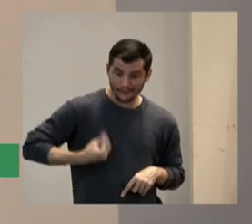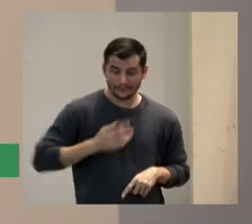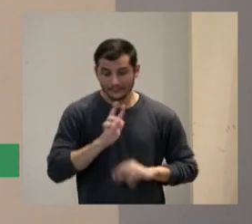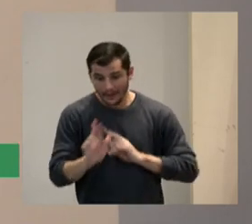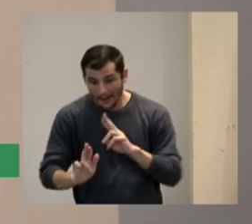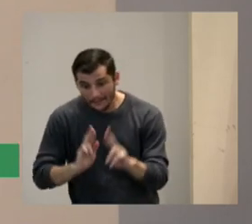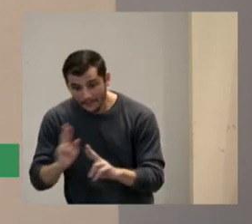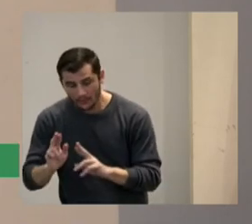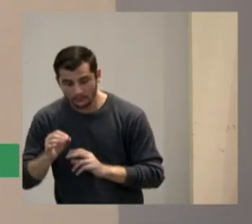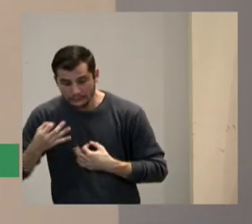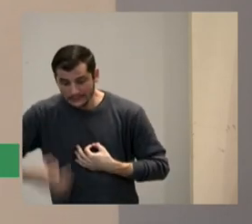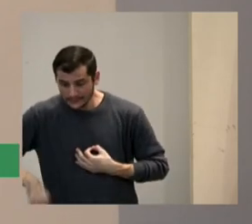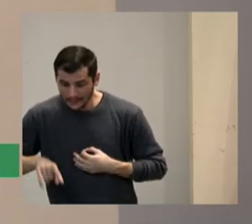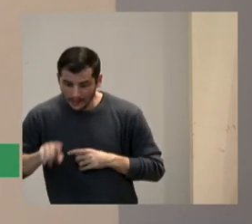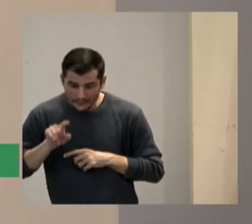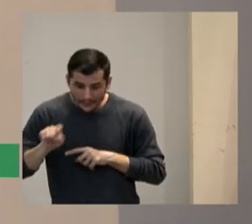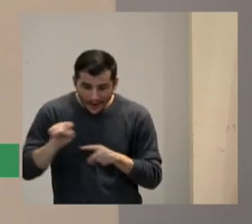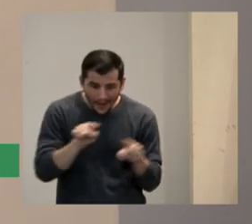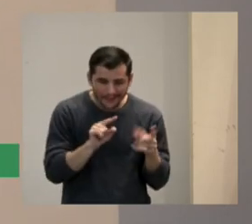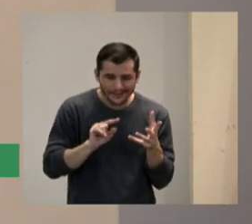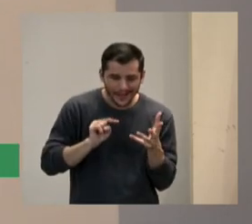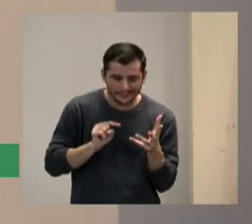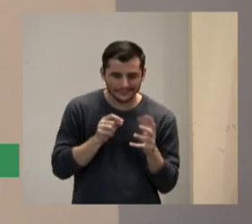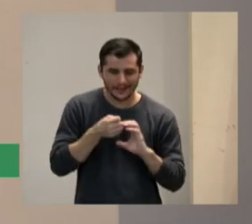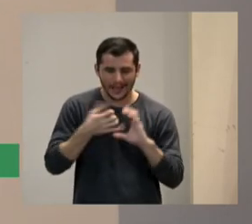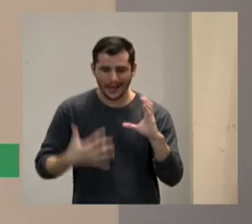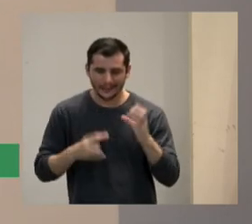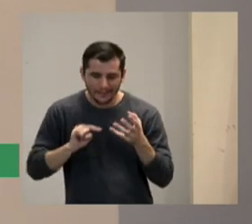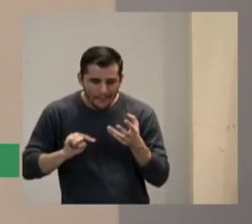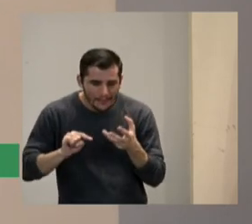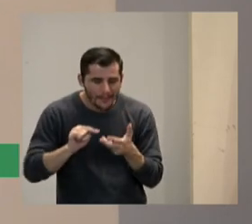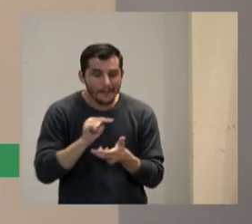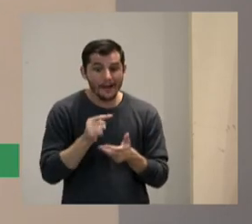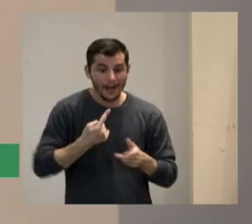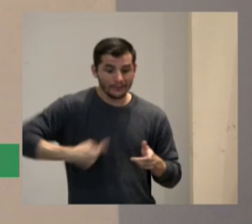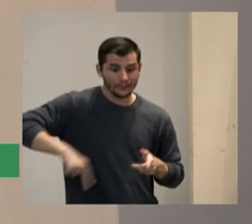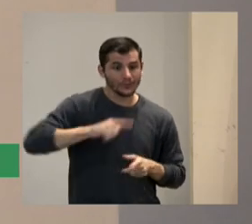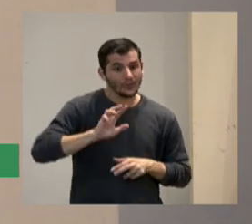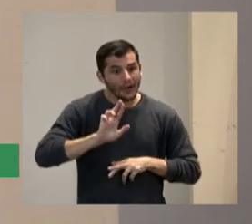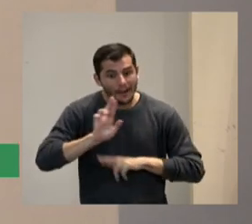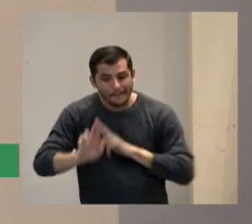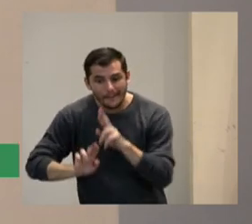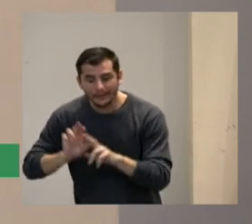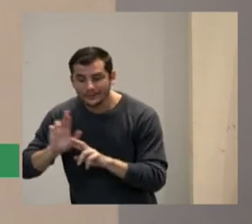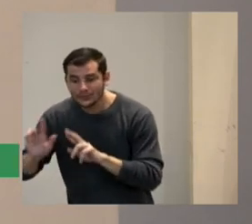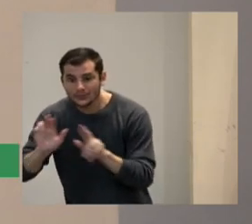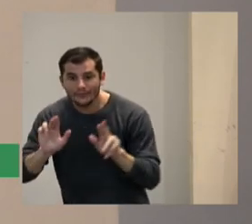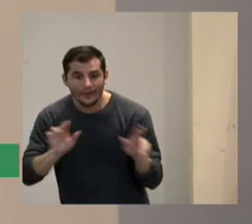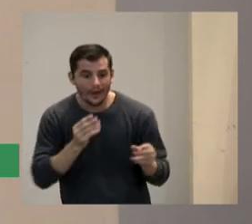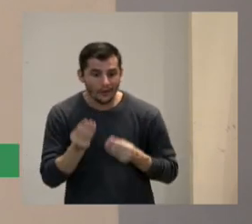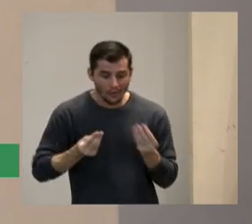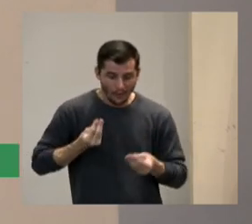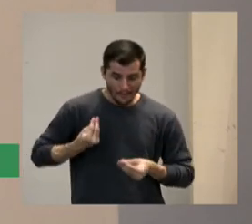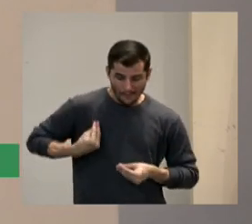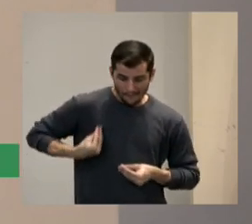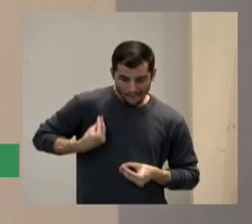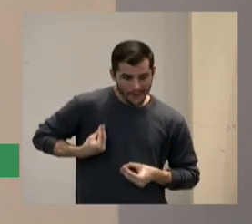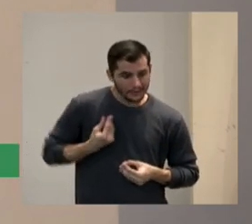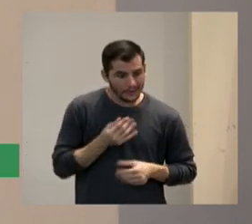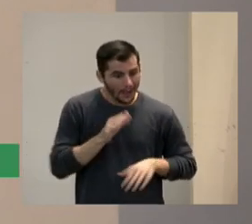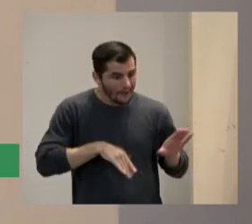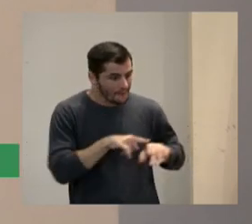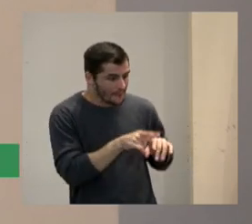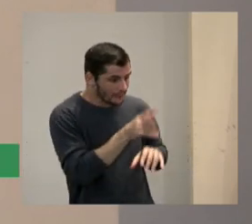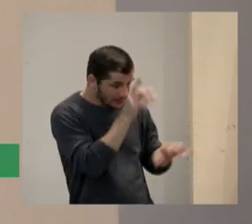por essas características singulares que nós temos respondamos de forma diferente ante uma apresentação de um